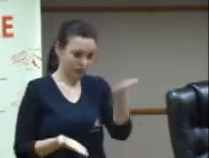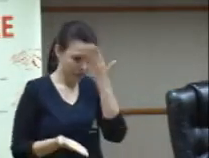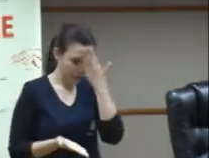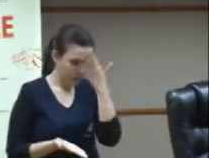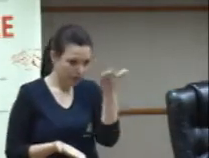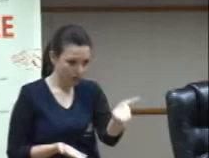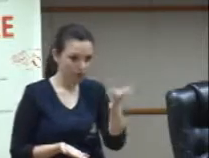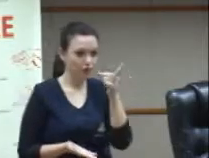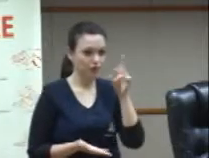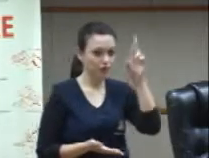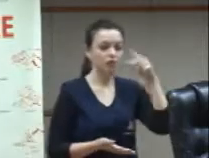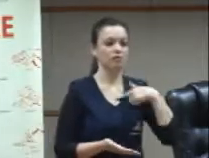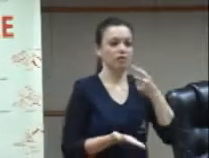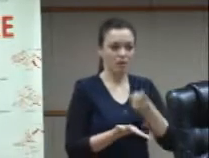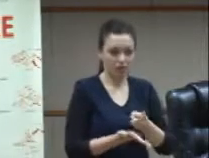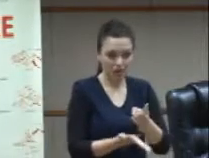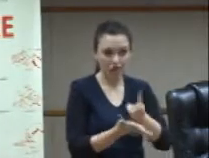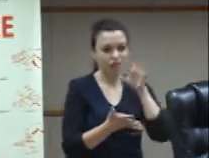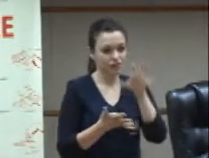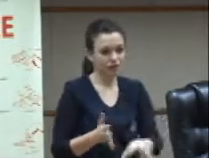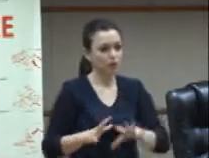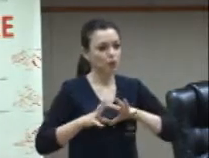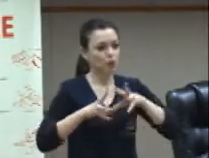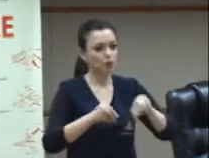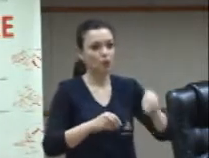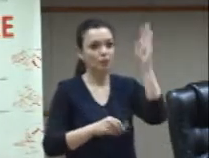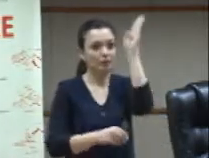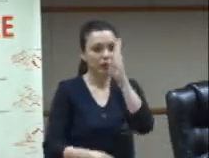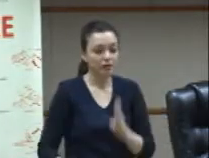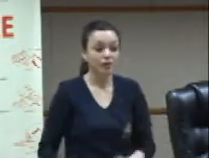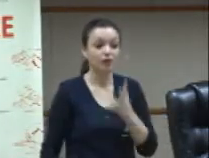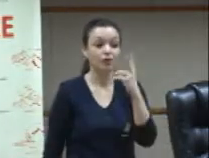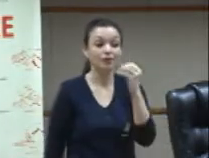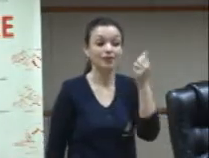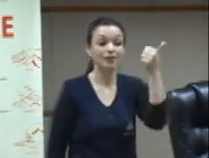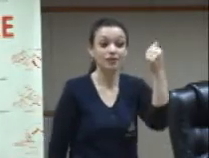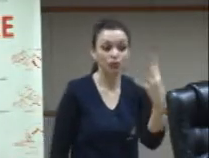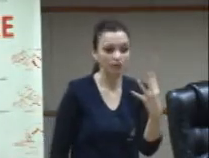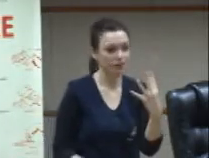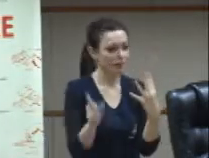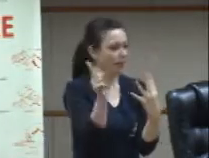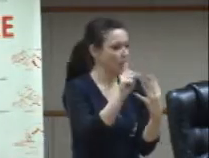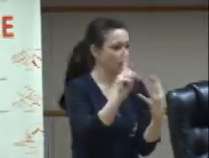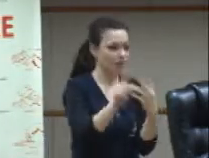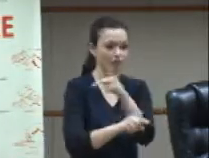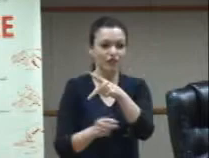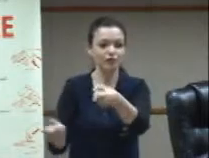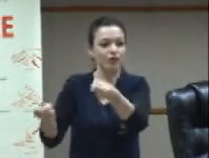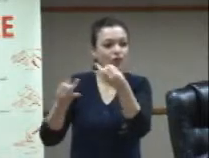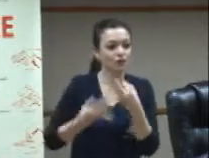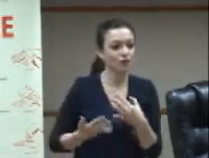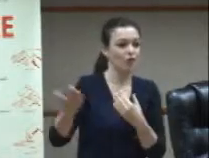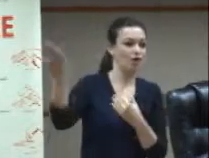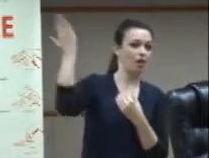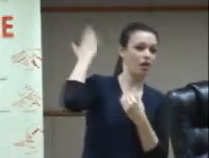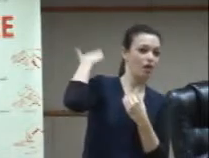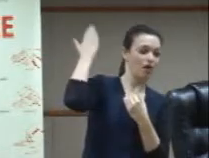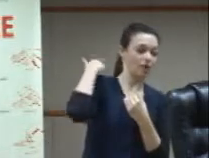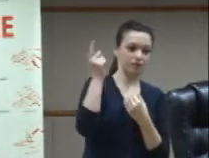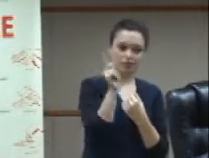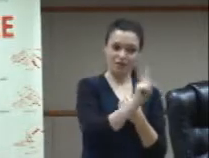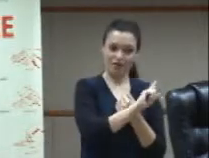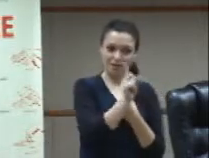todo nosso país em 2014 não é um assunto que eu ouço lá no interior do